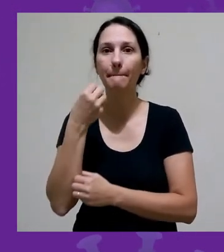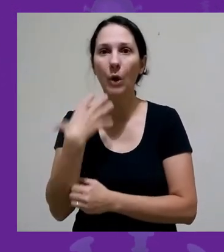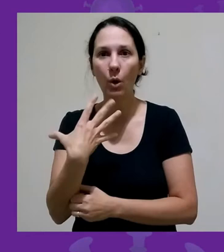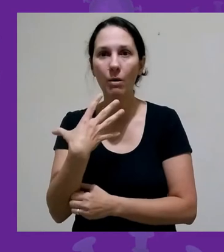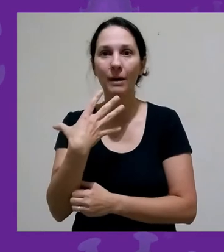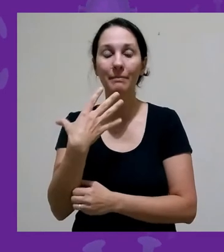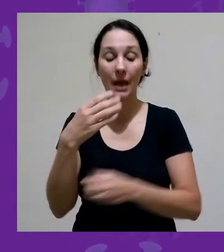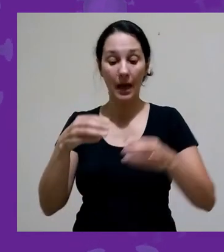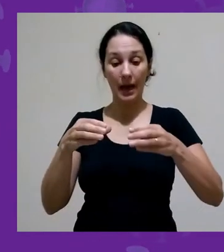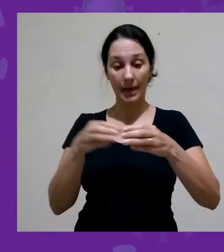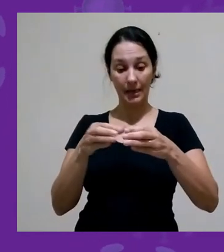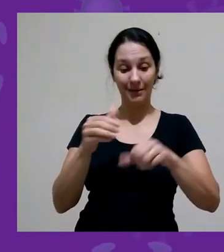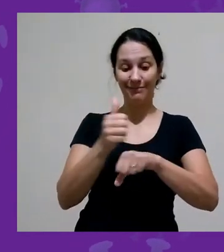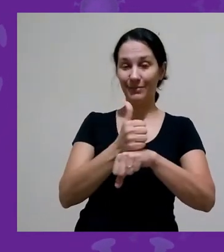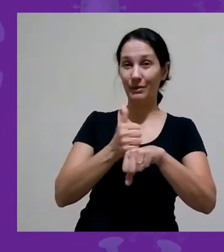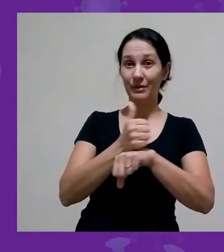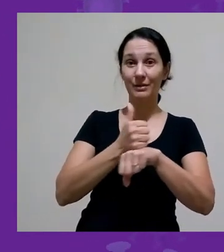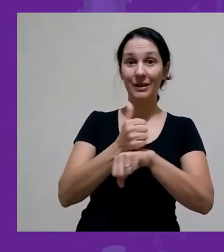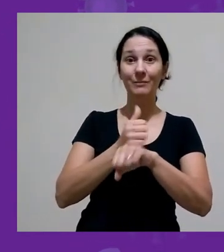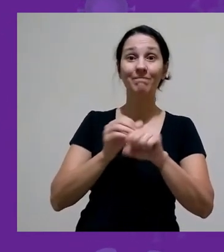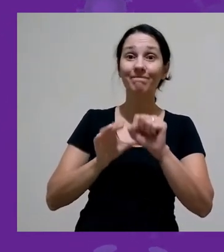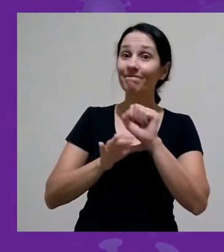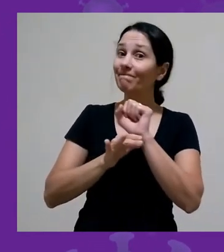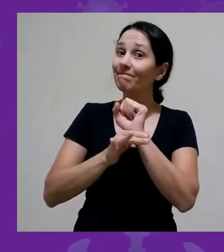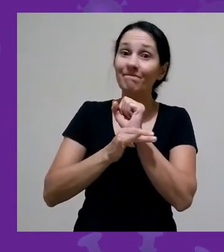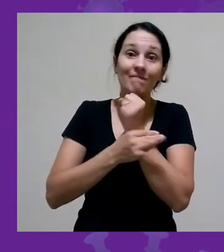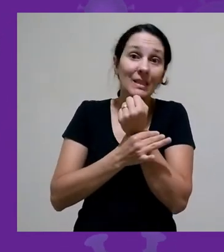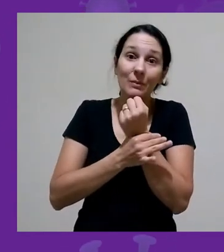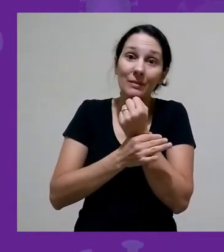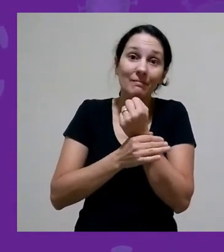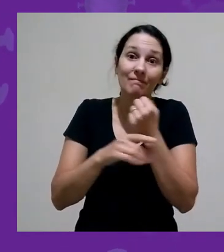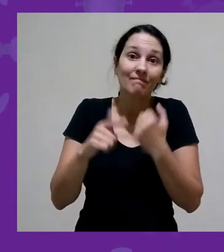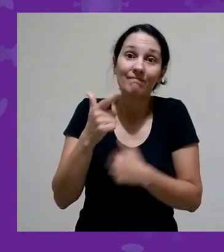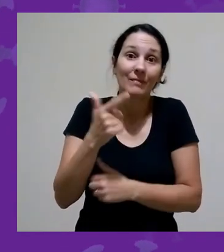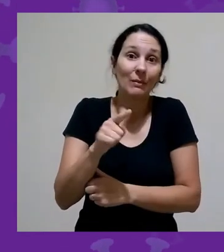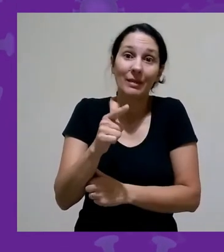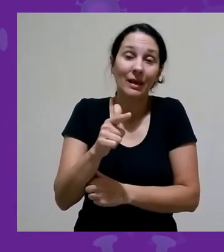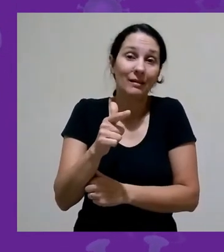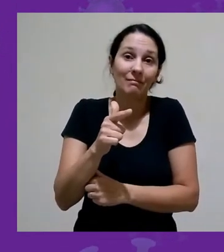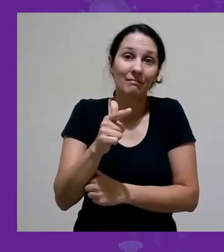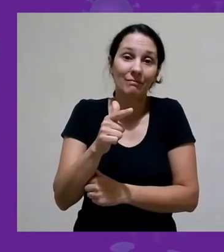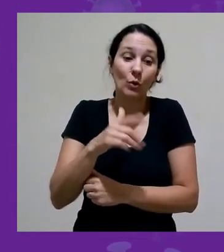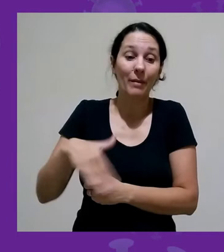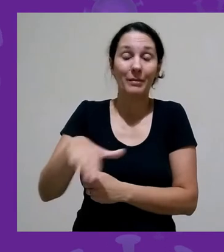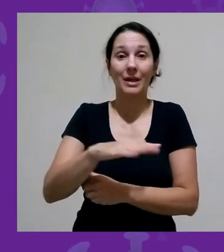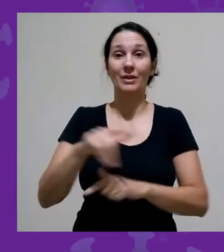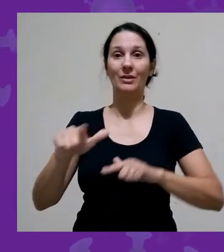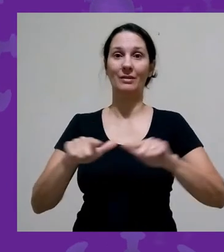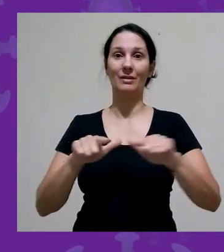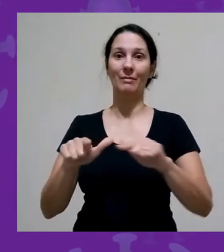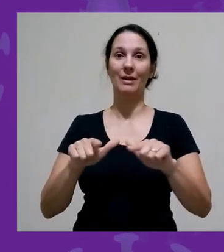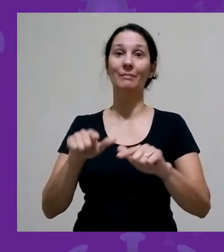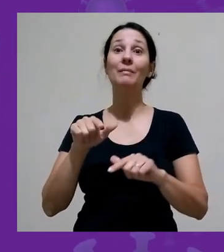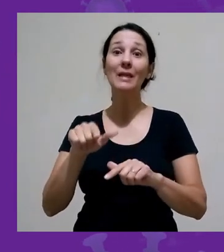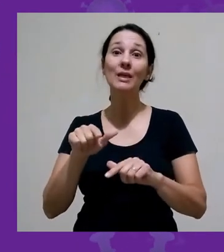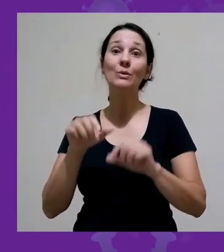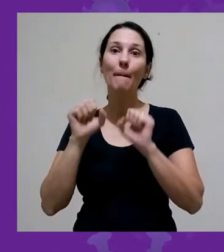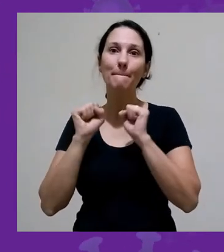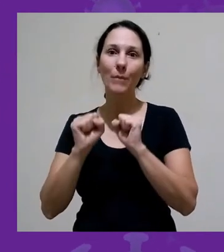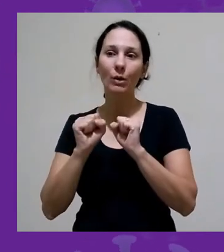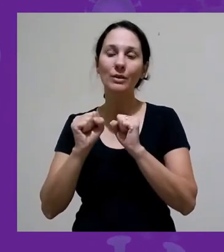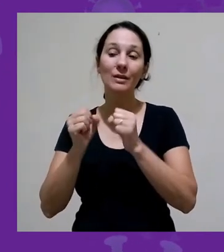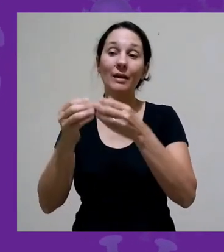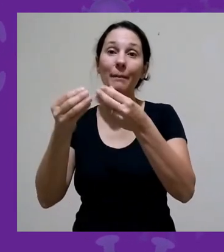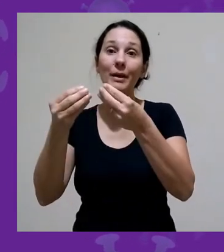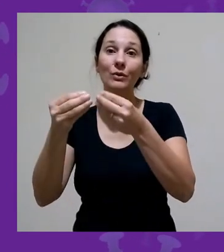incorretas na assistência de saúde, de modo que o prejuízo é muito grande. Então, se nós tivéssemos uma alternativa